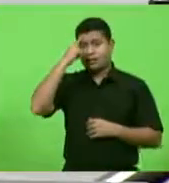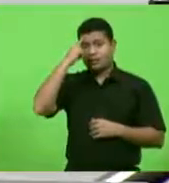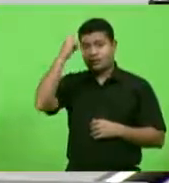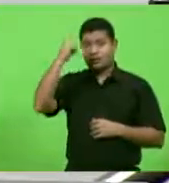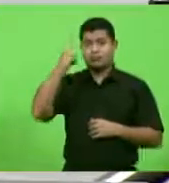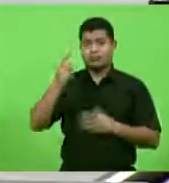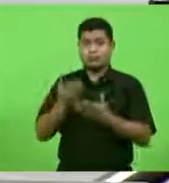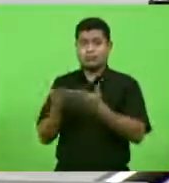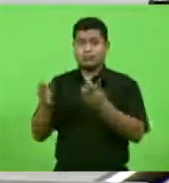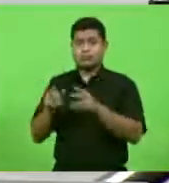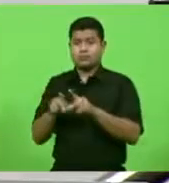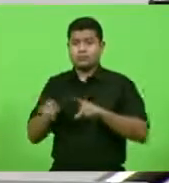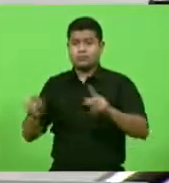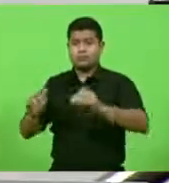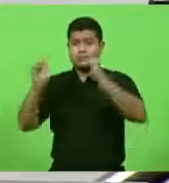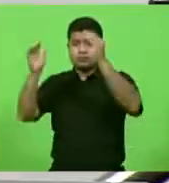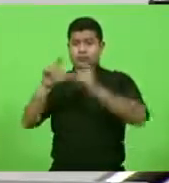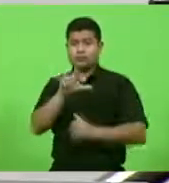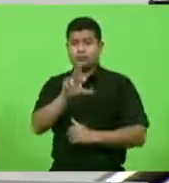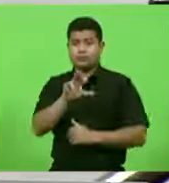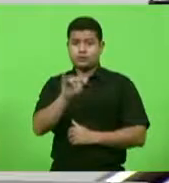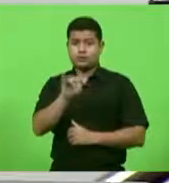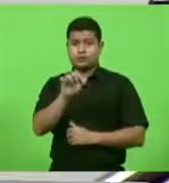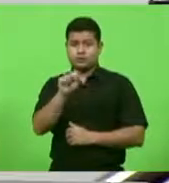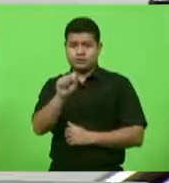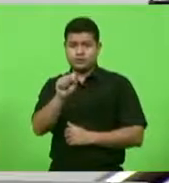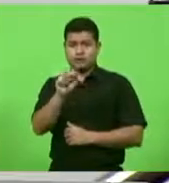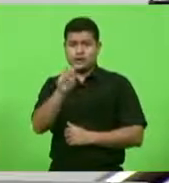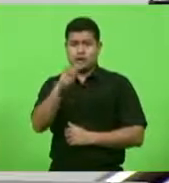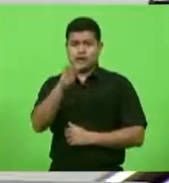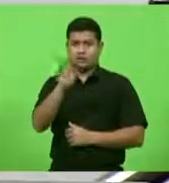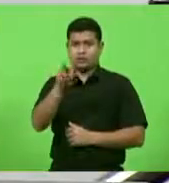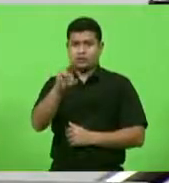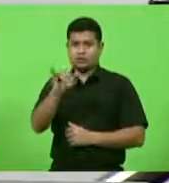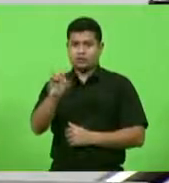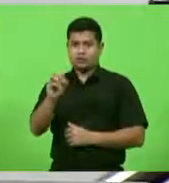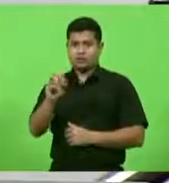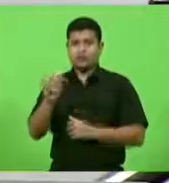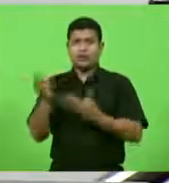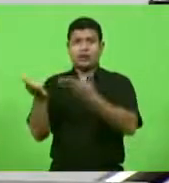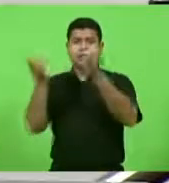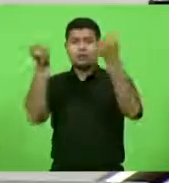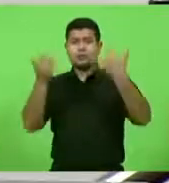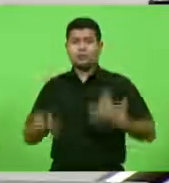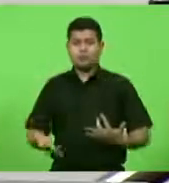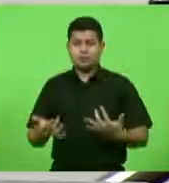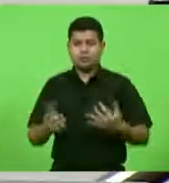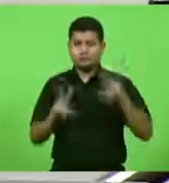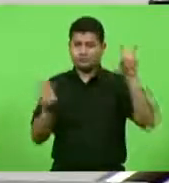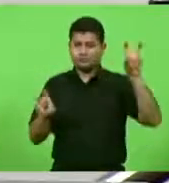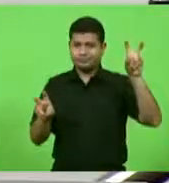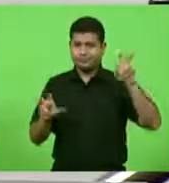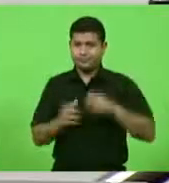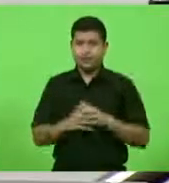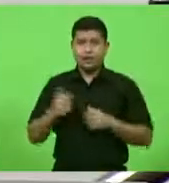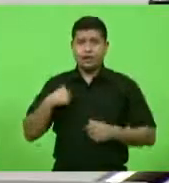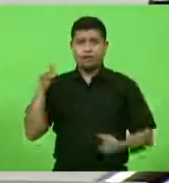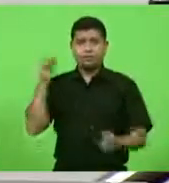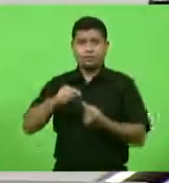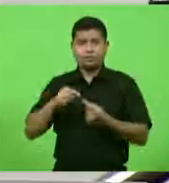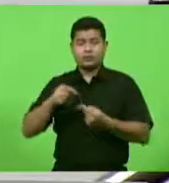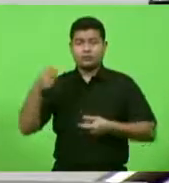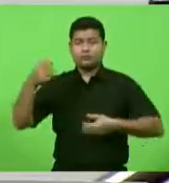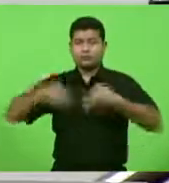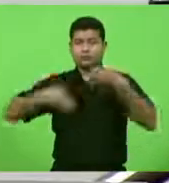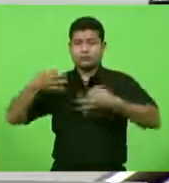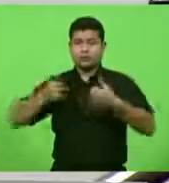desembargador Luiz Antônio abre aspas nossa missão no tribunal é julgar